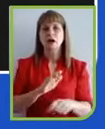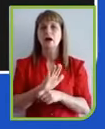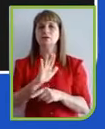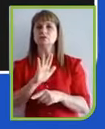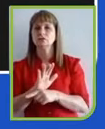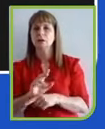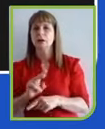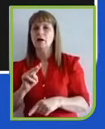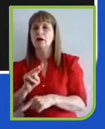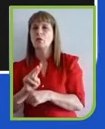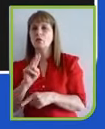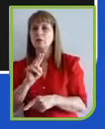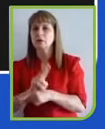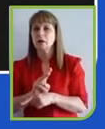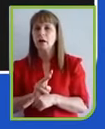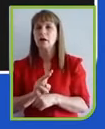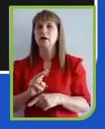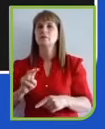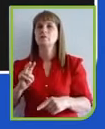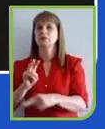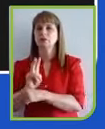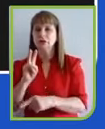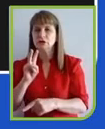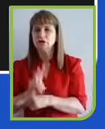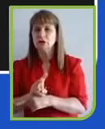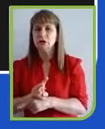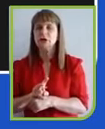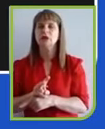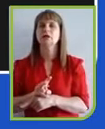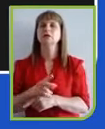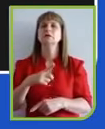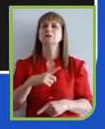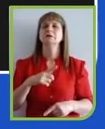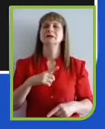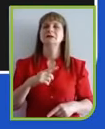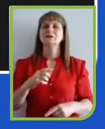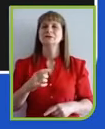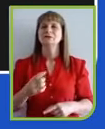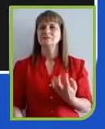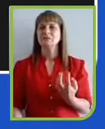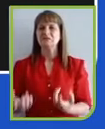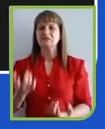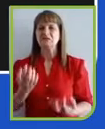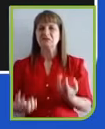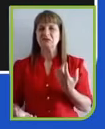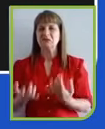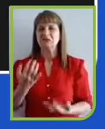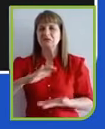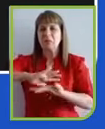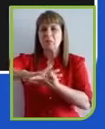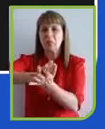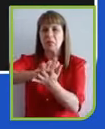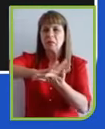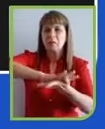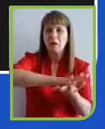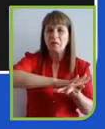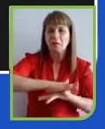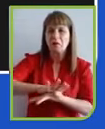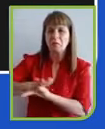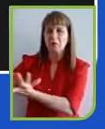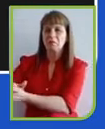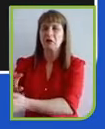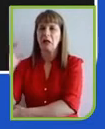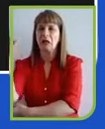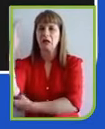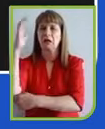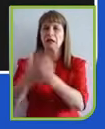uma expansão de queimadas que está destruindo ecossistemas importantes